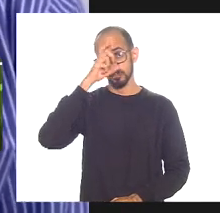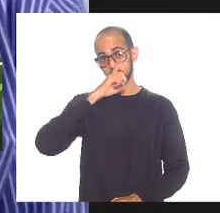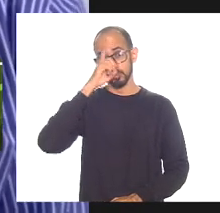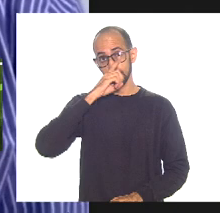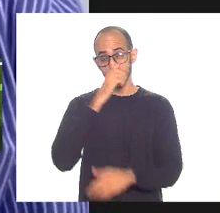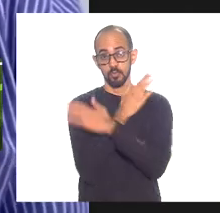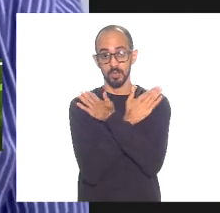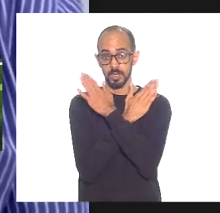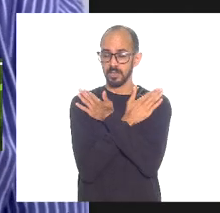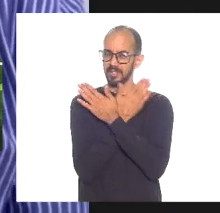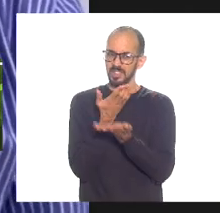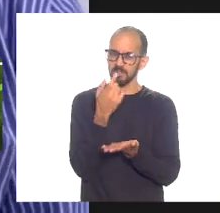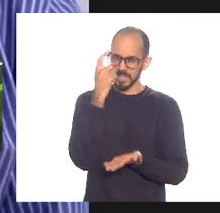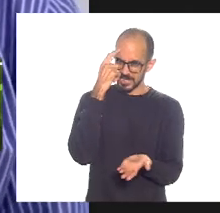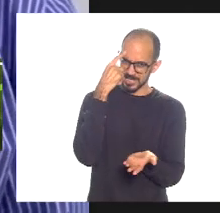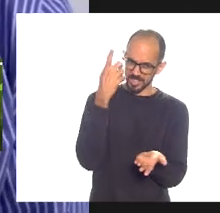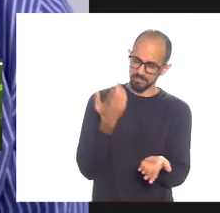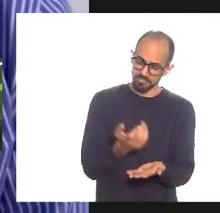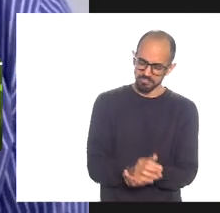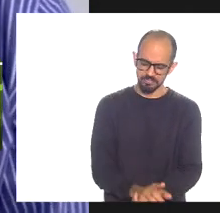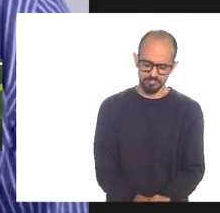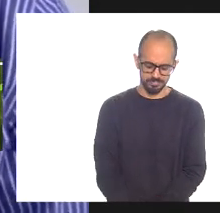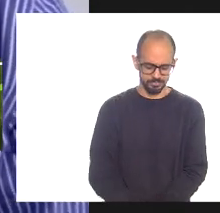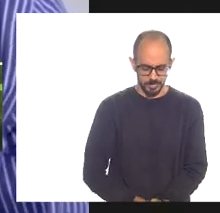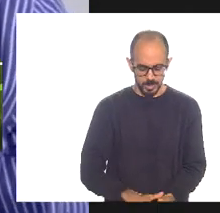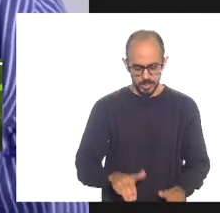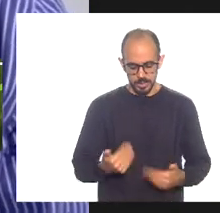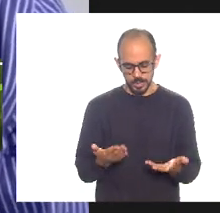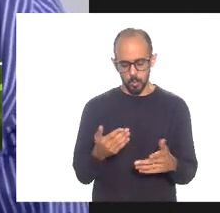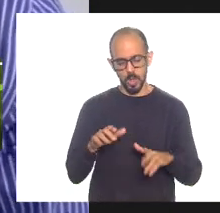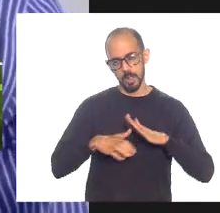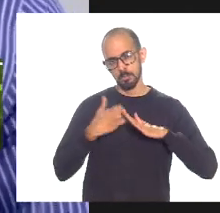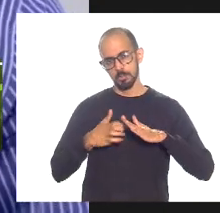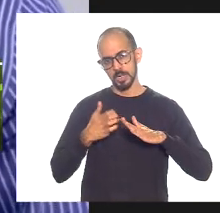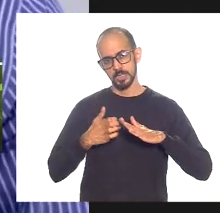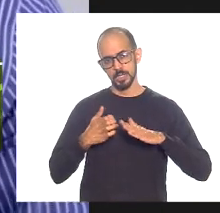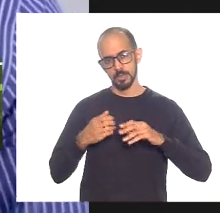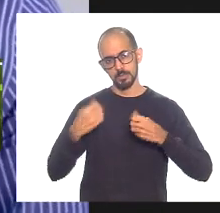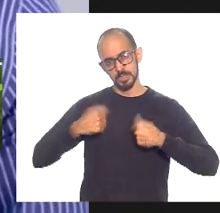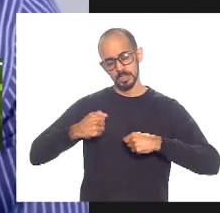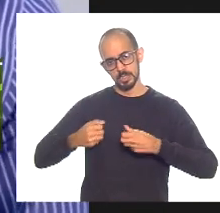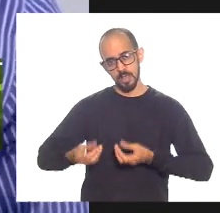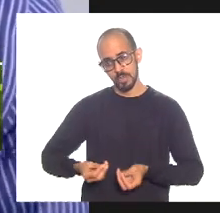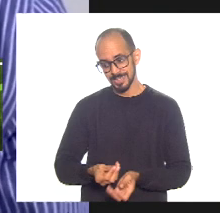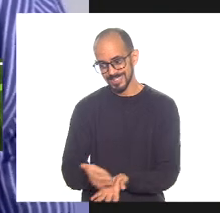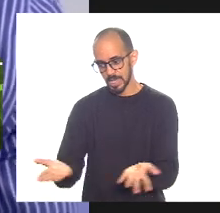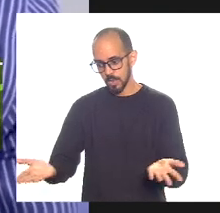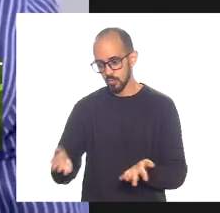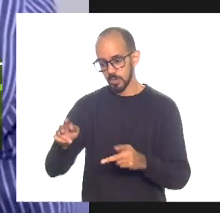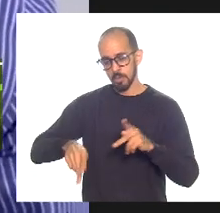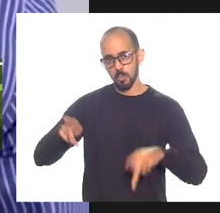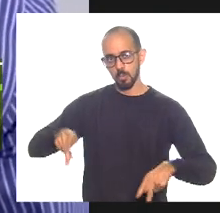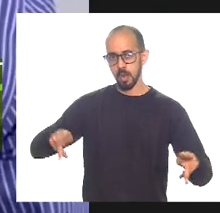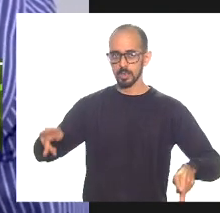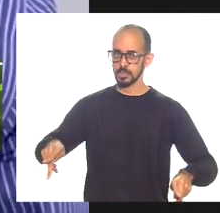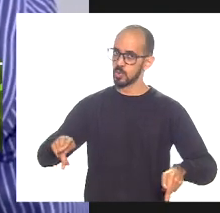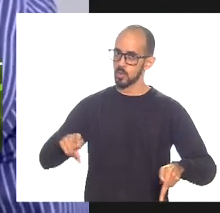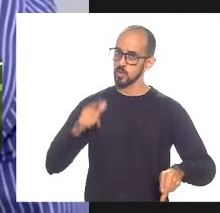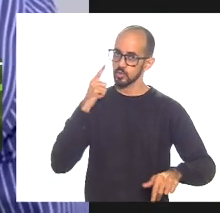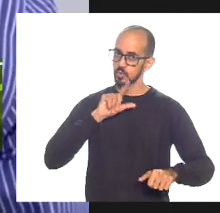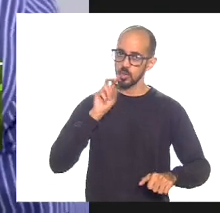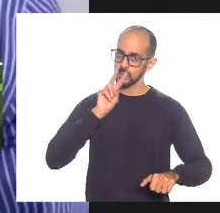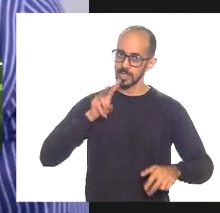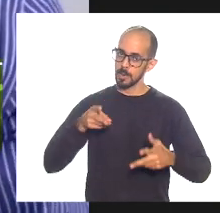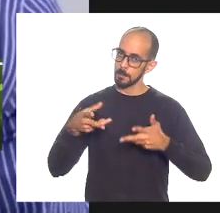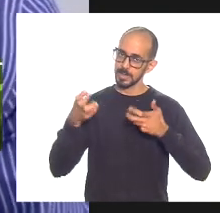esse é um ponto e a empresa que na verdade deveria estar servindo a população a gente não consegue ver isso principalmente nos anos de